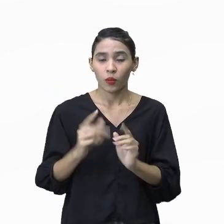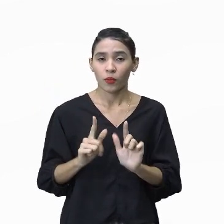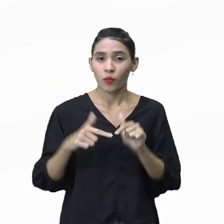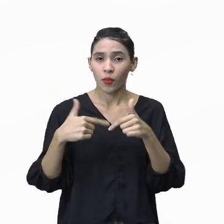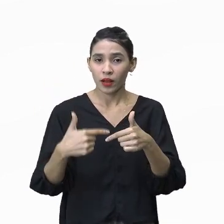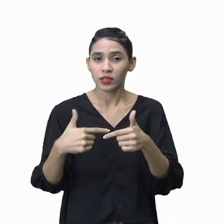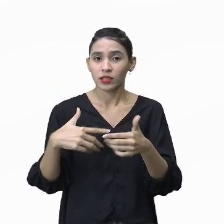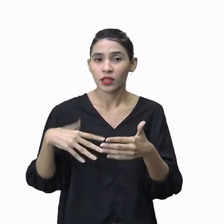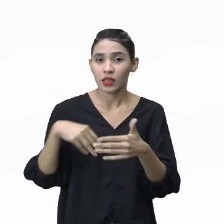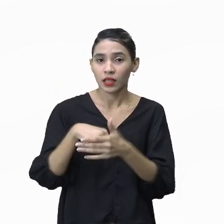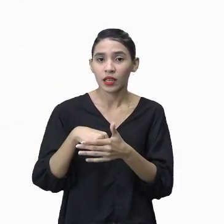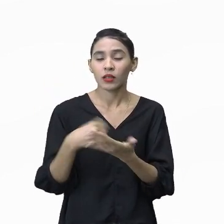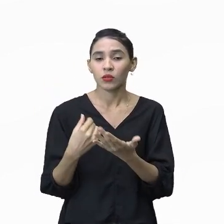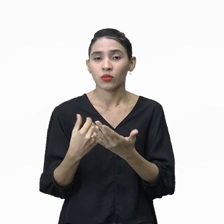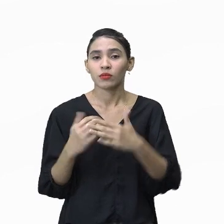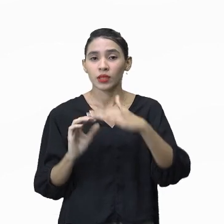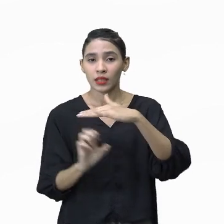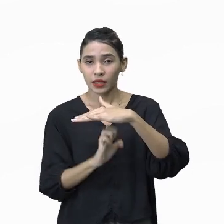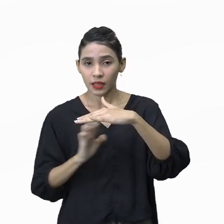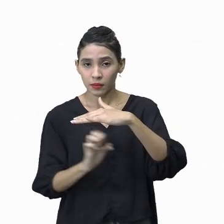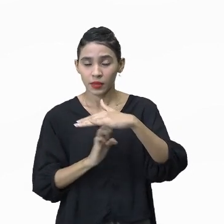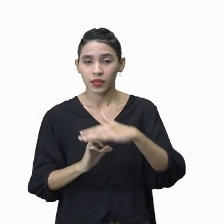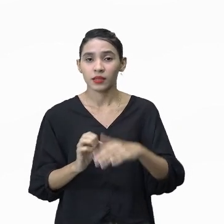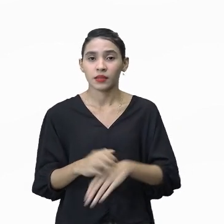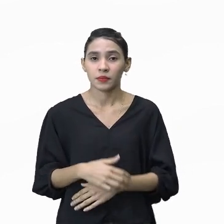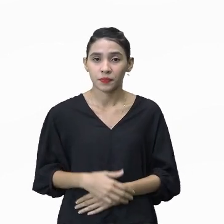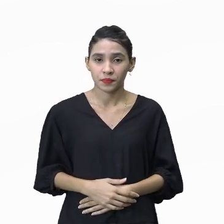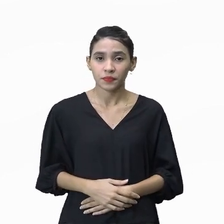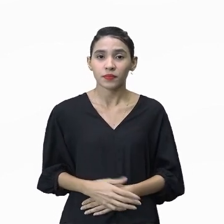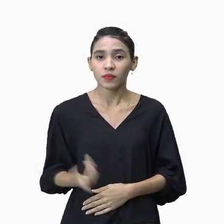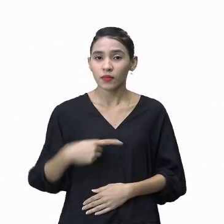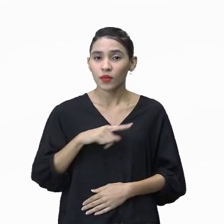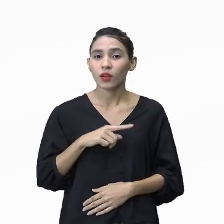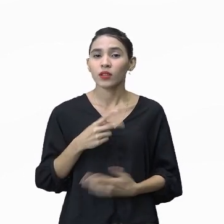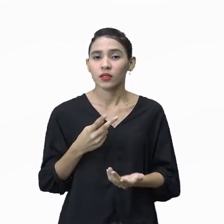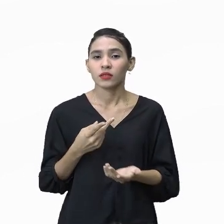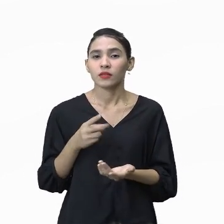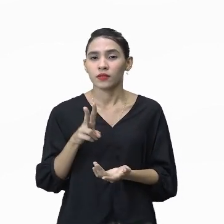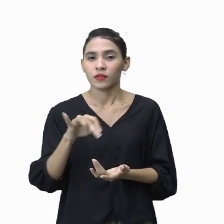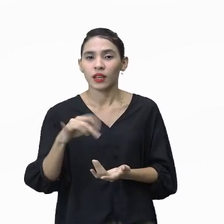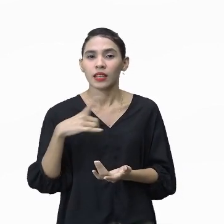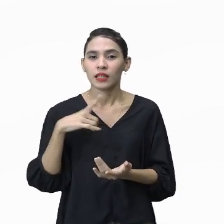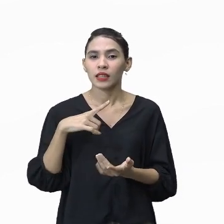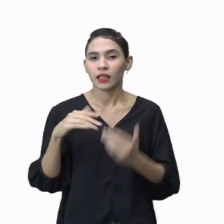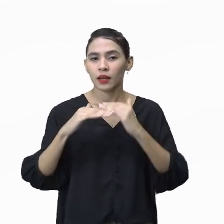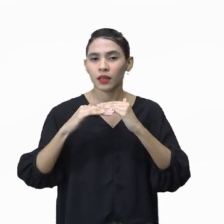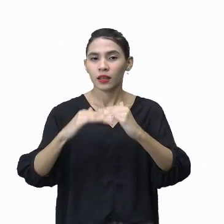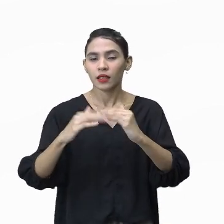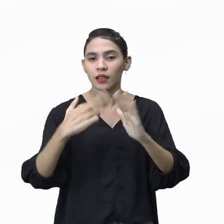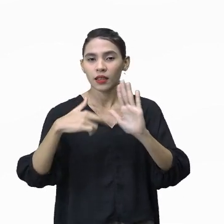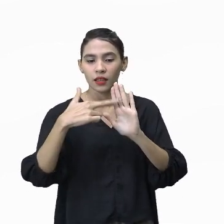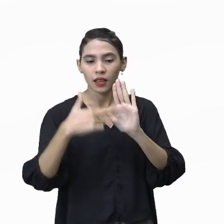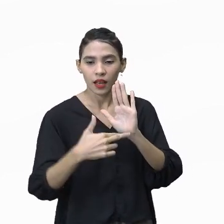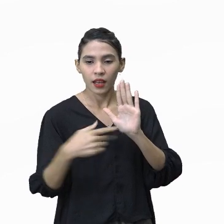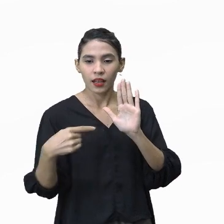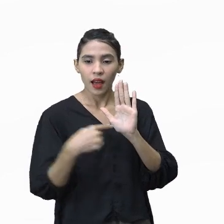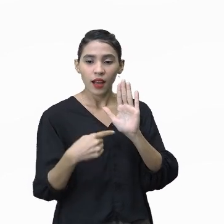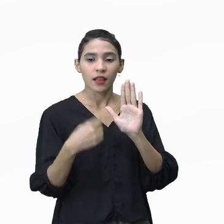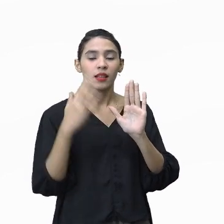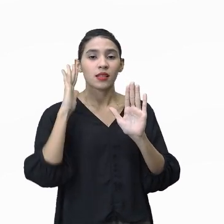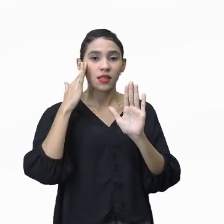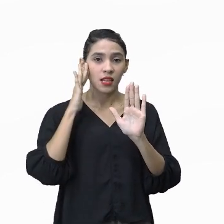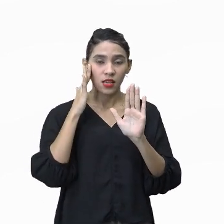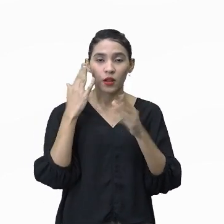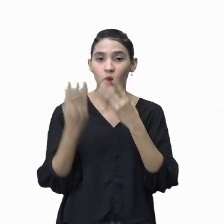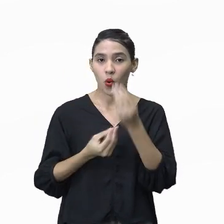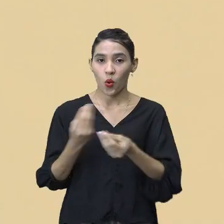inserida em seu mercado ou setor de atuação. E a gente vai ter esses padrões aí, né? Que vão ser entendidos como